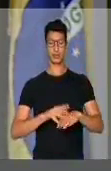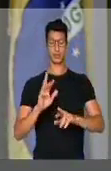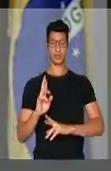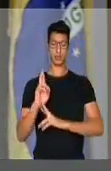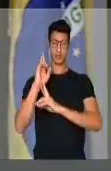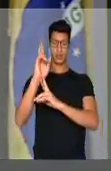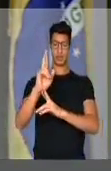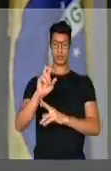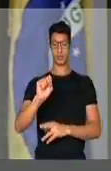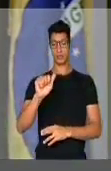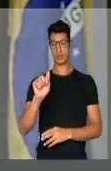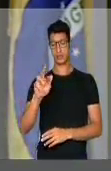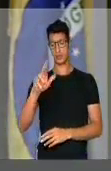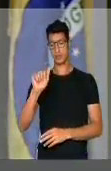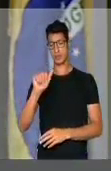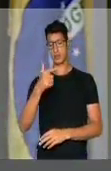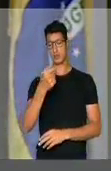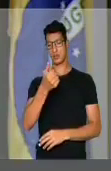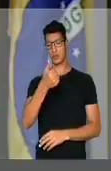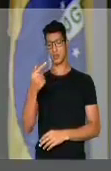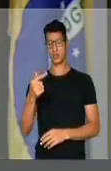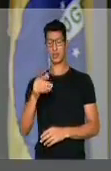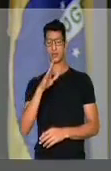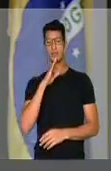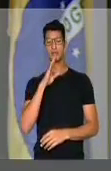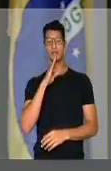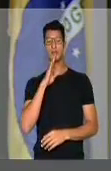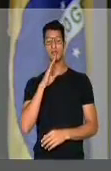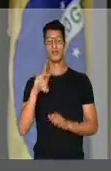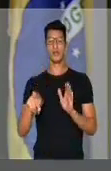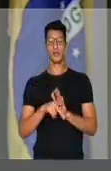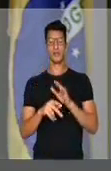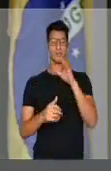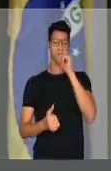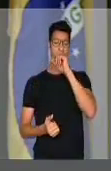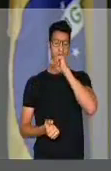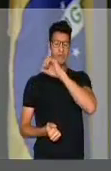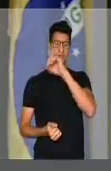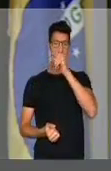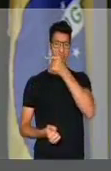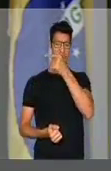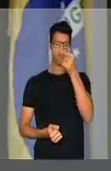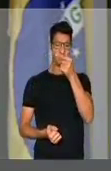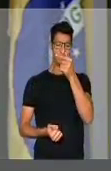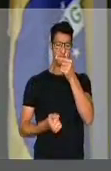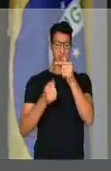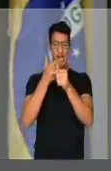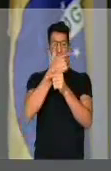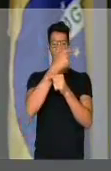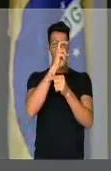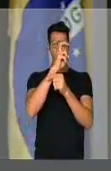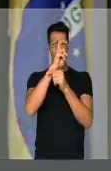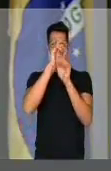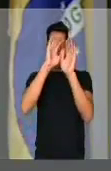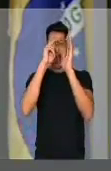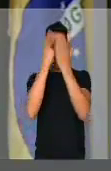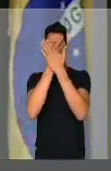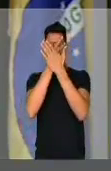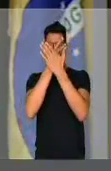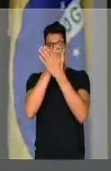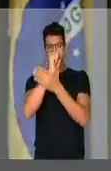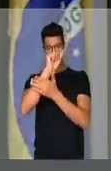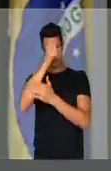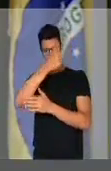representativos da safra 2017 foram conhecidos no sábado, no dia 17, na 25ª edição